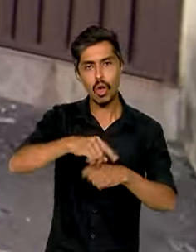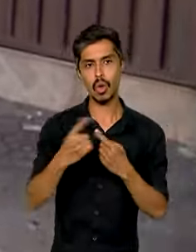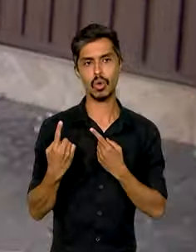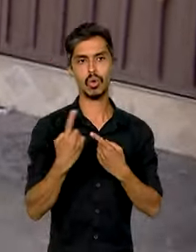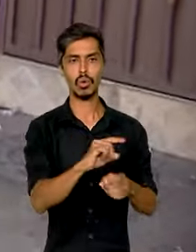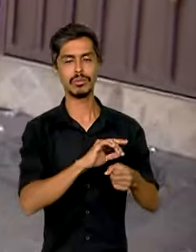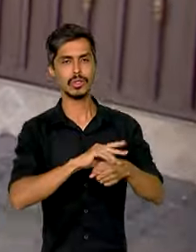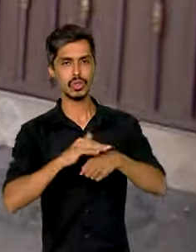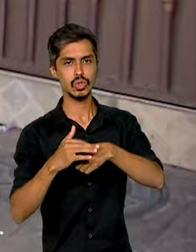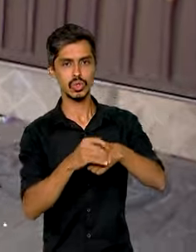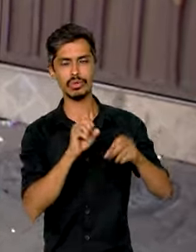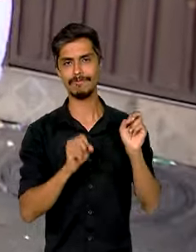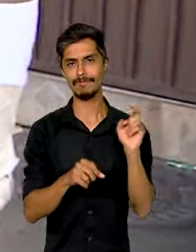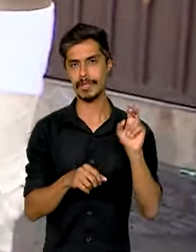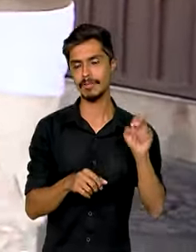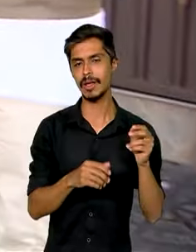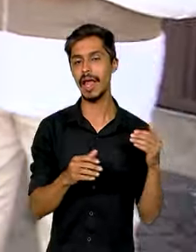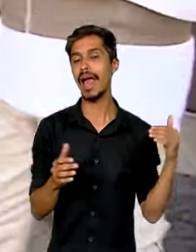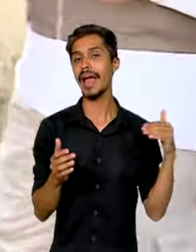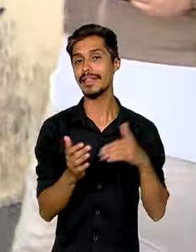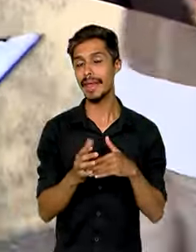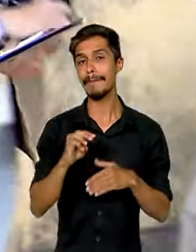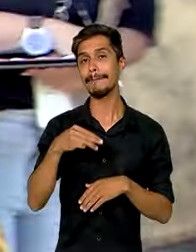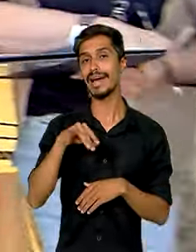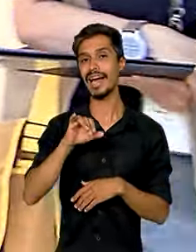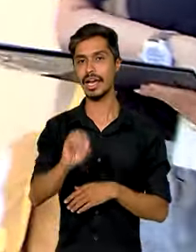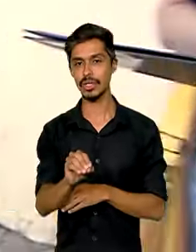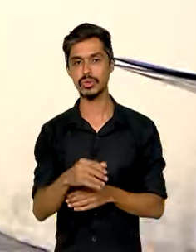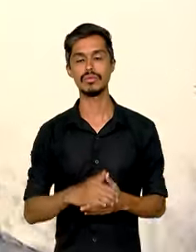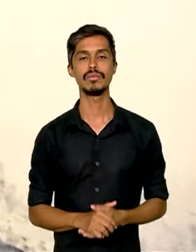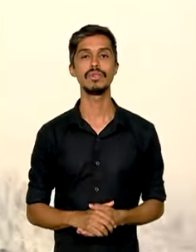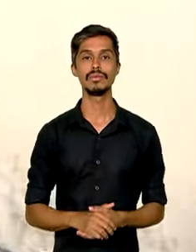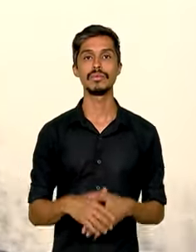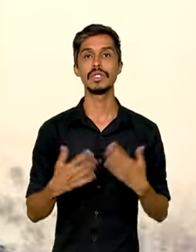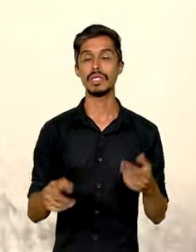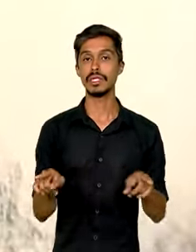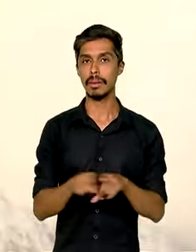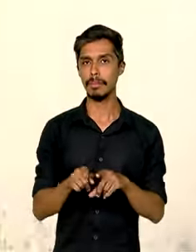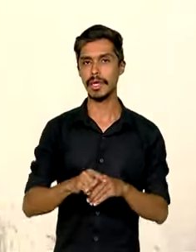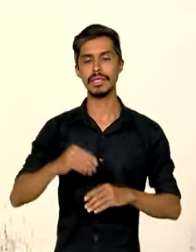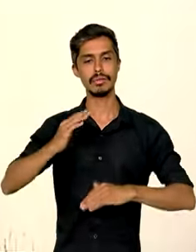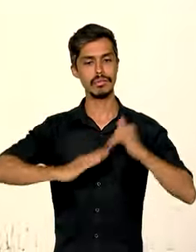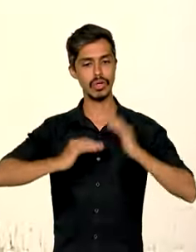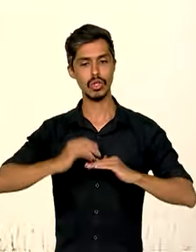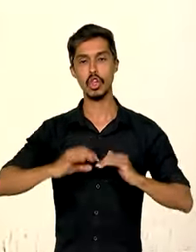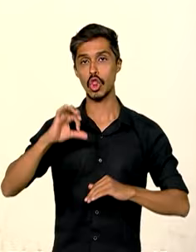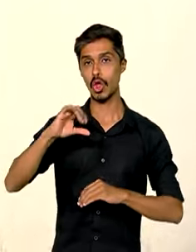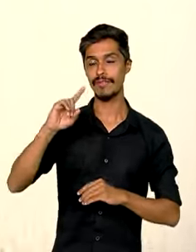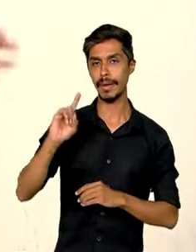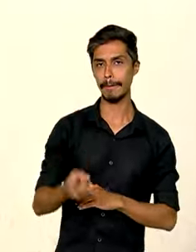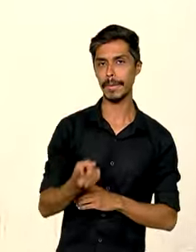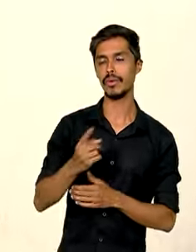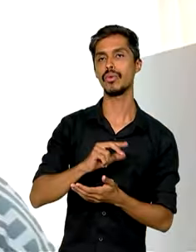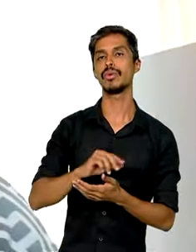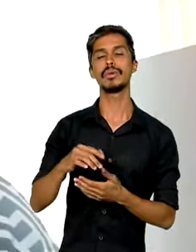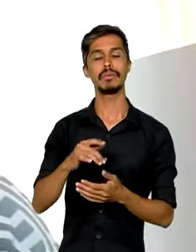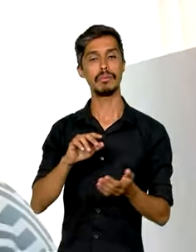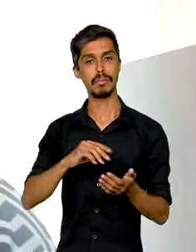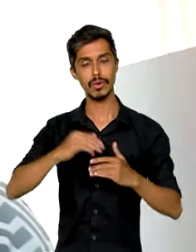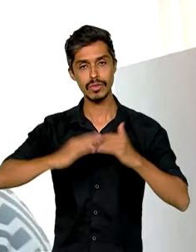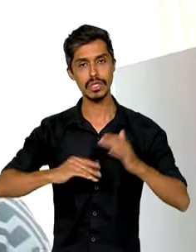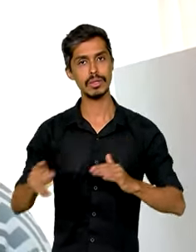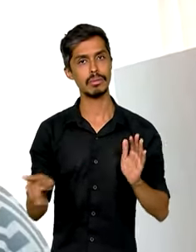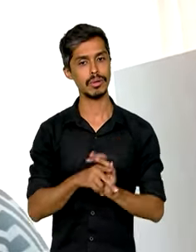arboviroses para maio e ainda capacitou mais de 9 mil profissionais de saúde. Já